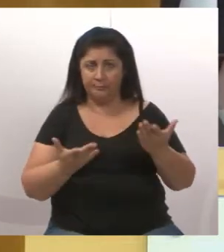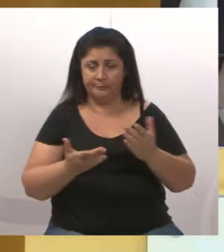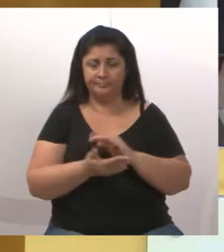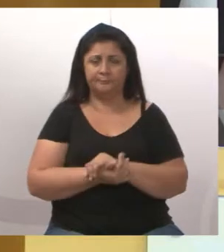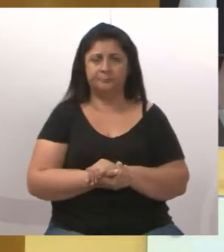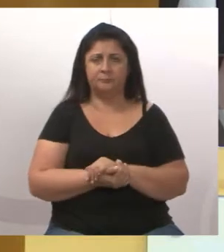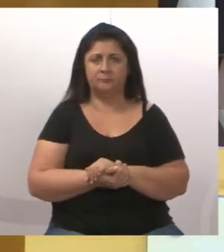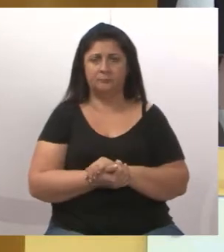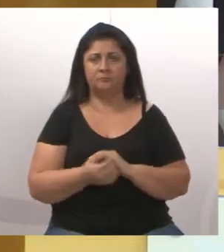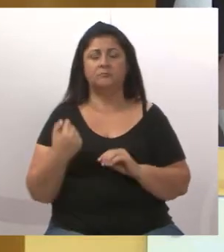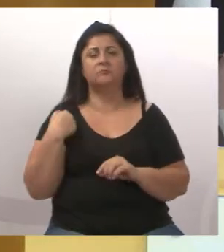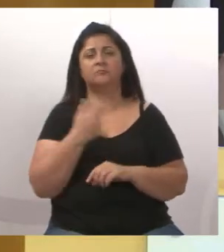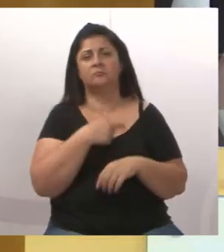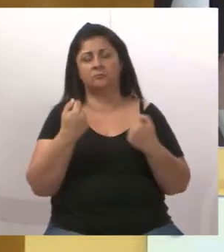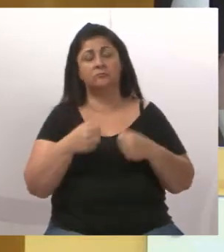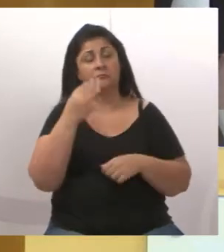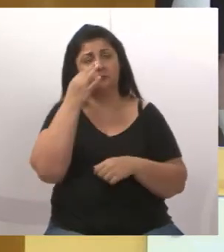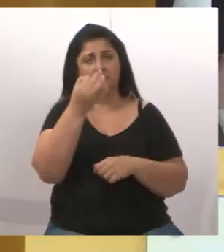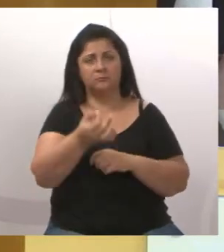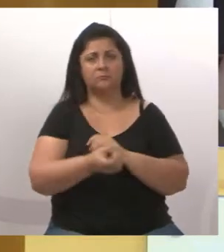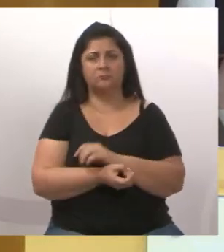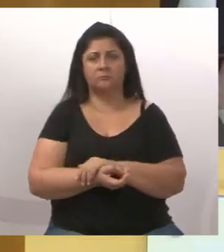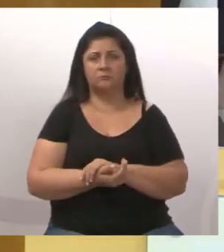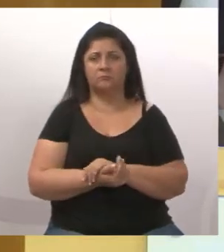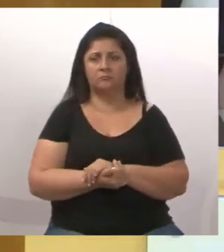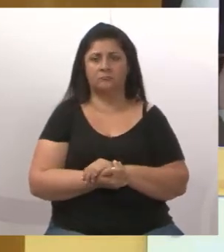e nós precisamos atentar para essas coisas.